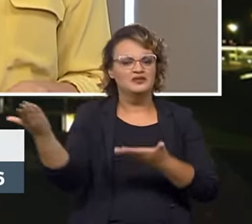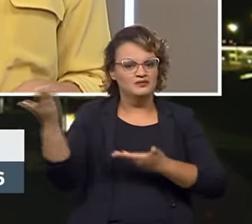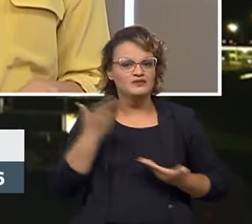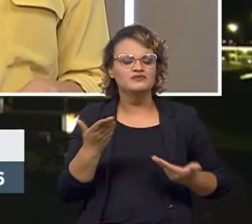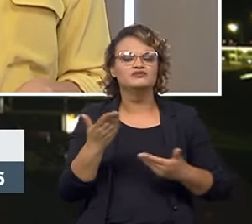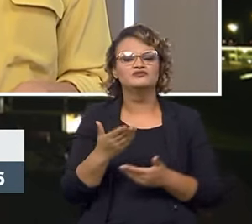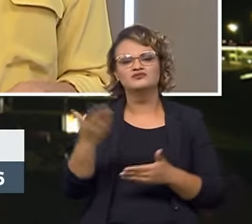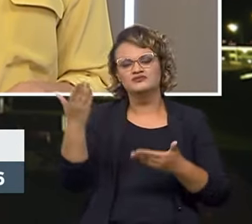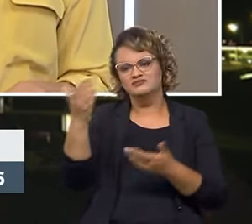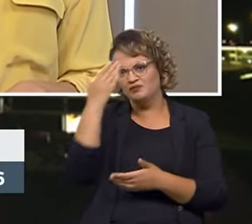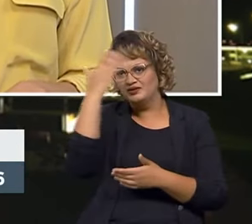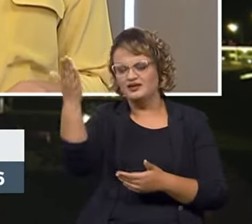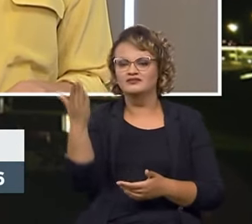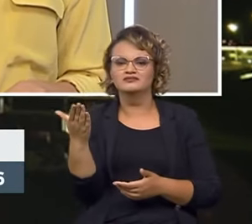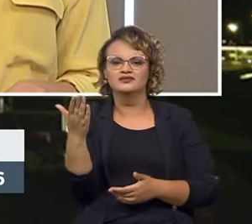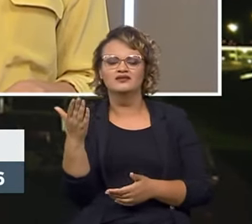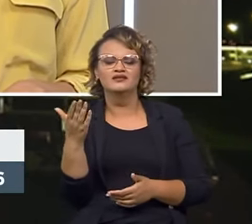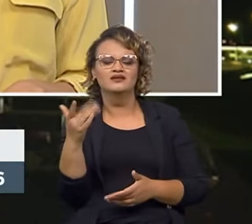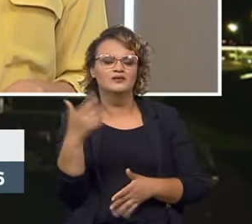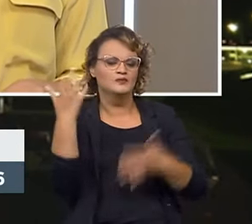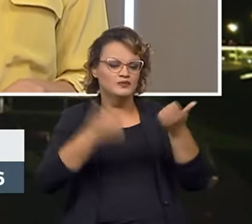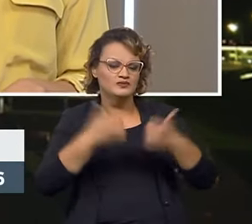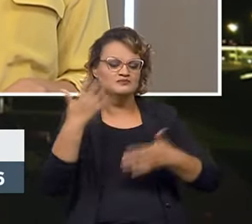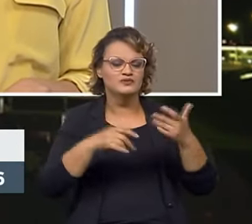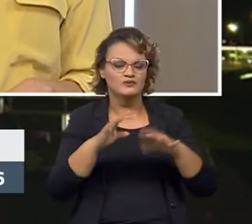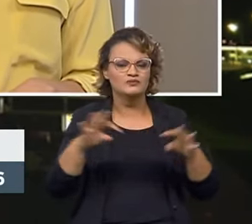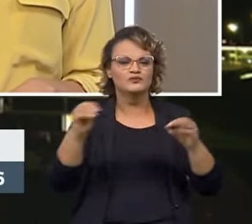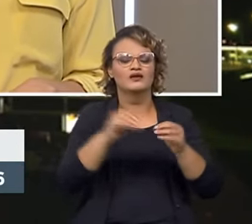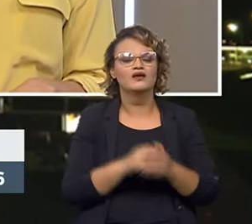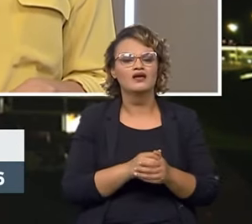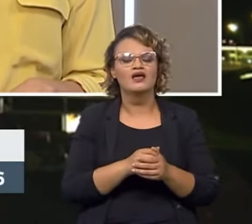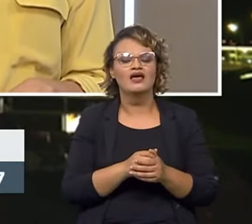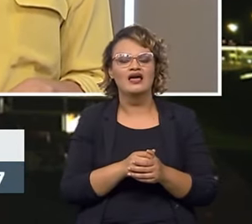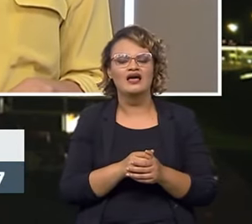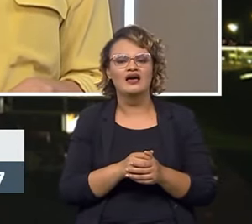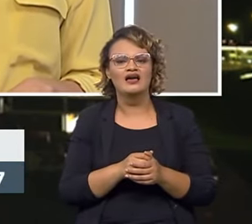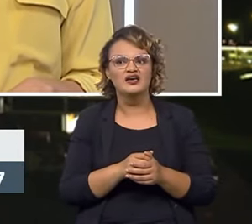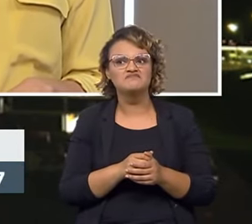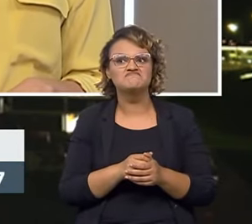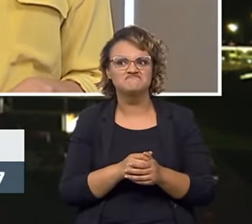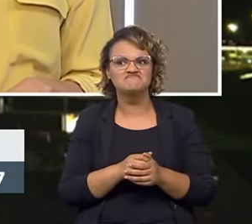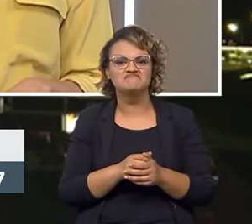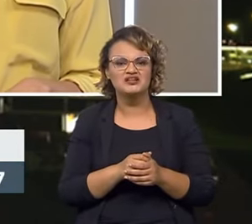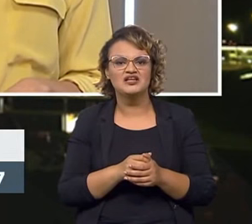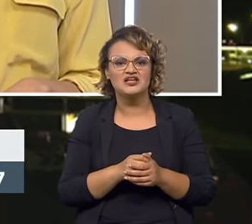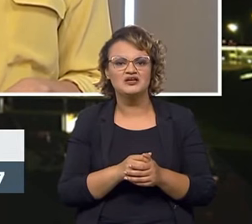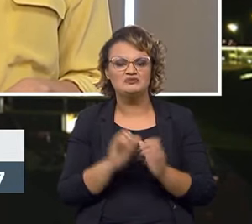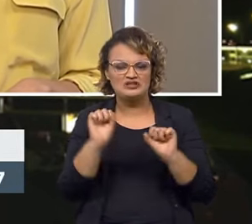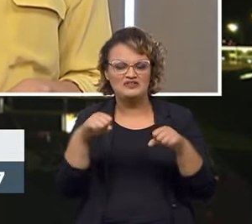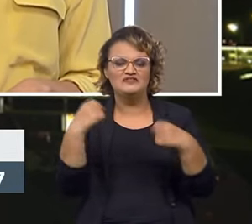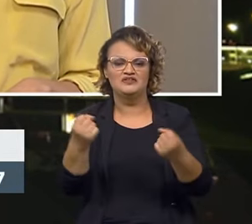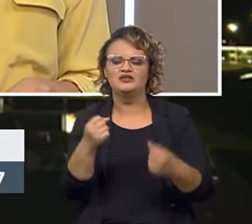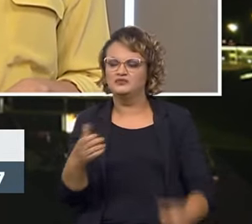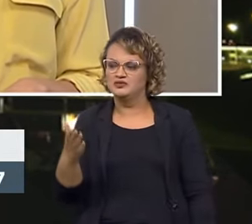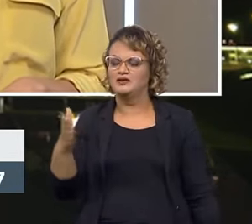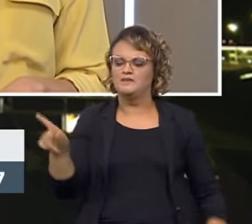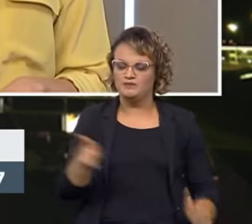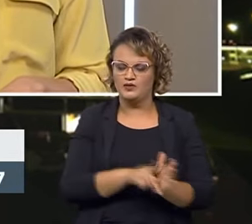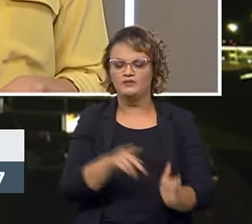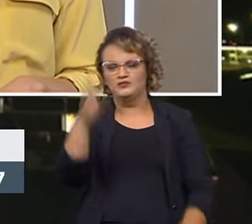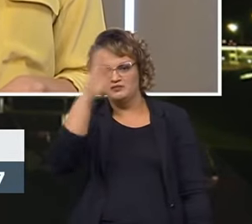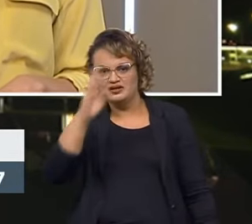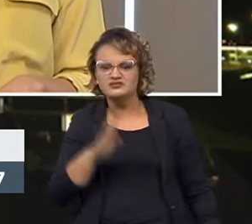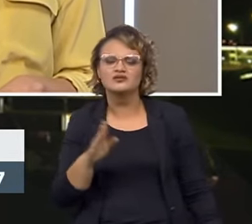por todas as considerações. Eu acho que ressaltar aquilo que a Marina falou eu também sou um fervoroso em defender o que é nosso, o que é do Brasil